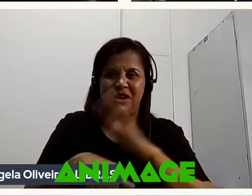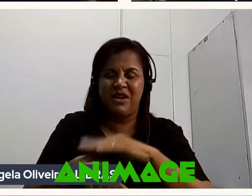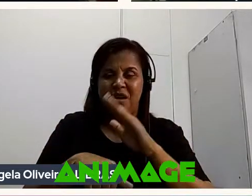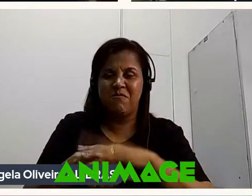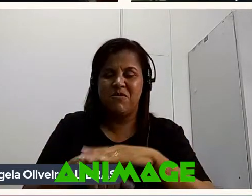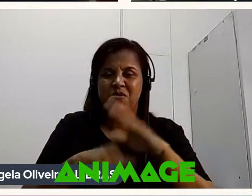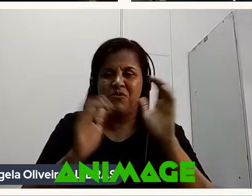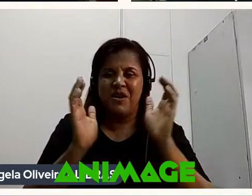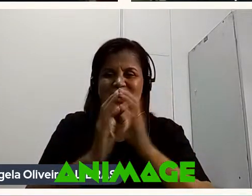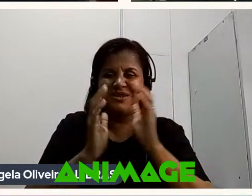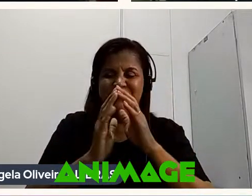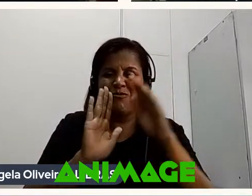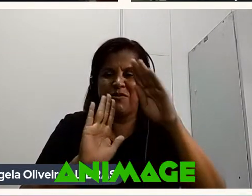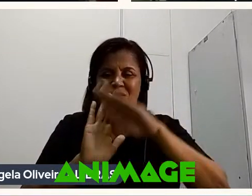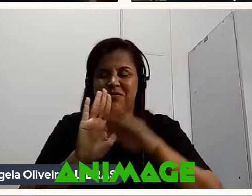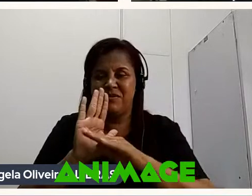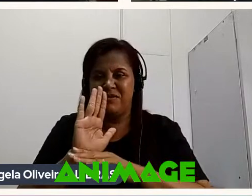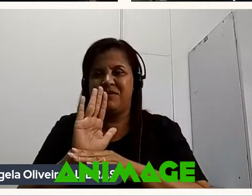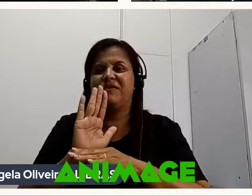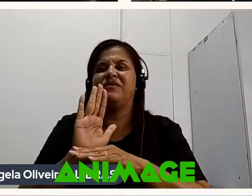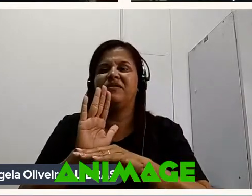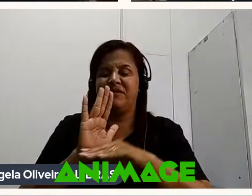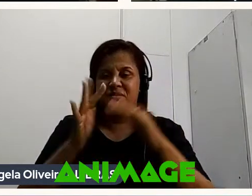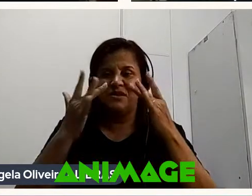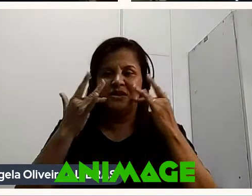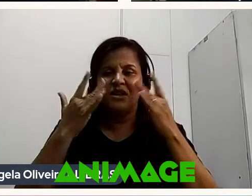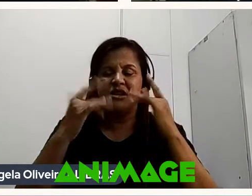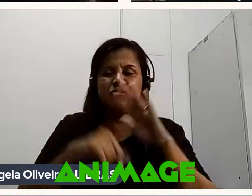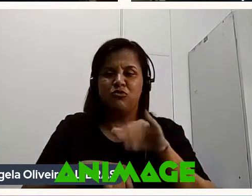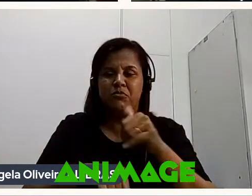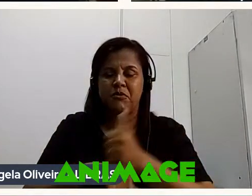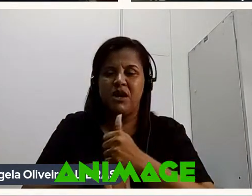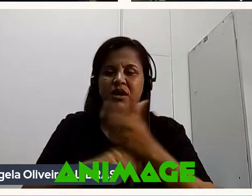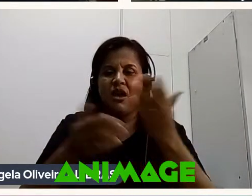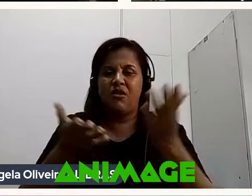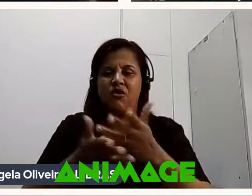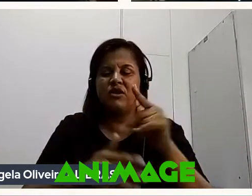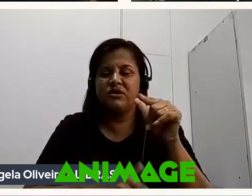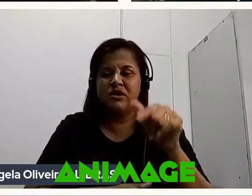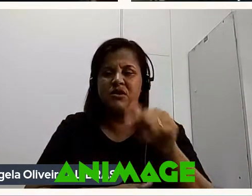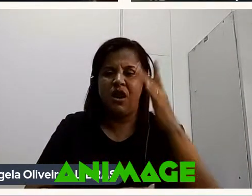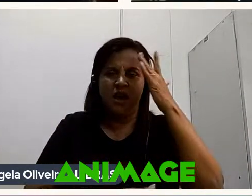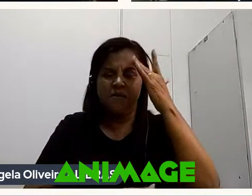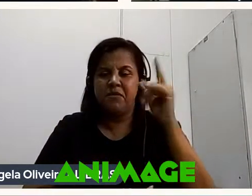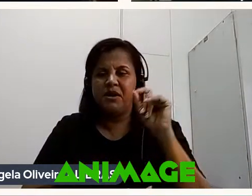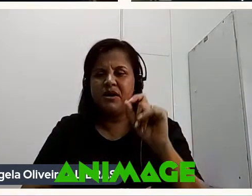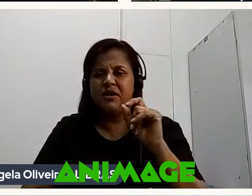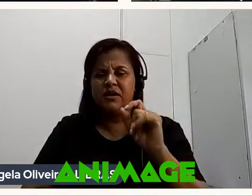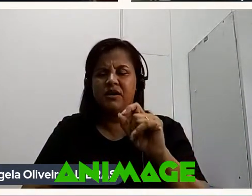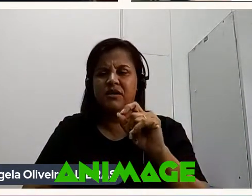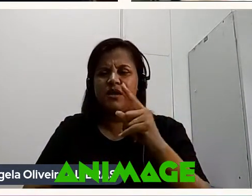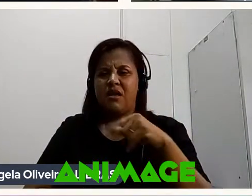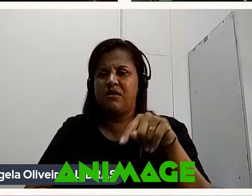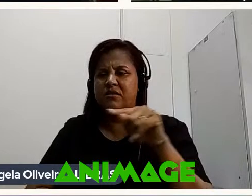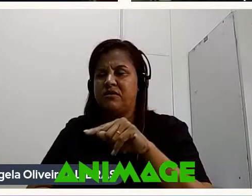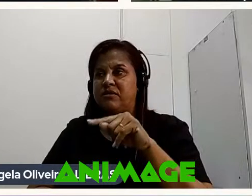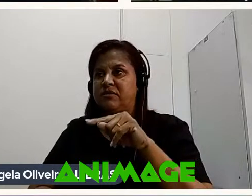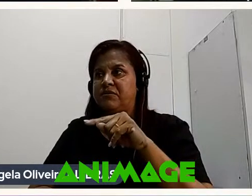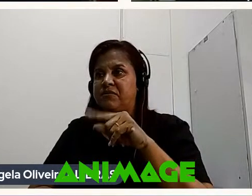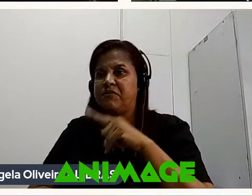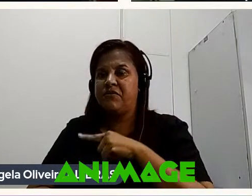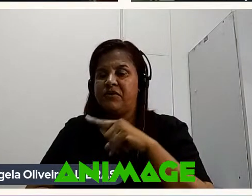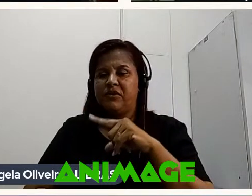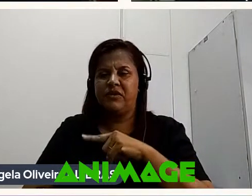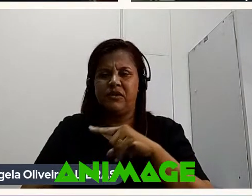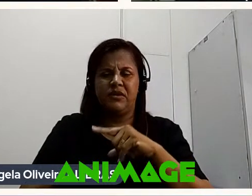nossa Programação Alimentada do Parque Agora Às horas E amanhã Quem está comendo Nossas masterclass Amanhã A gente tem